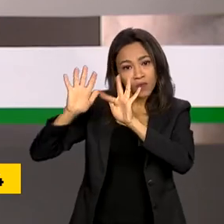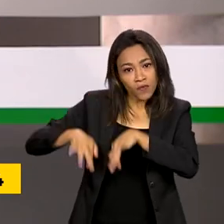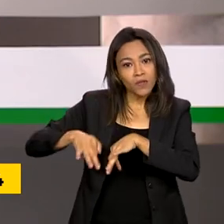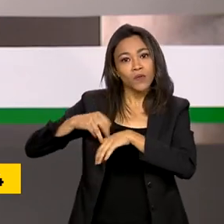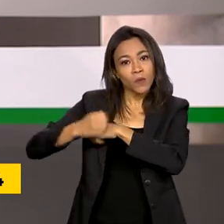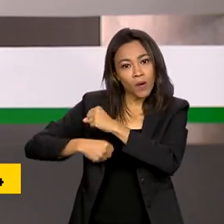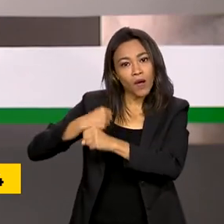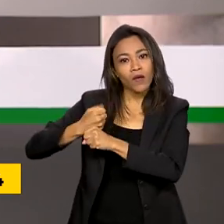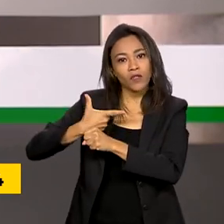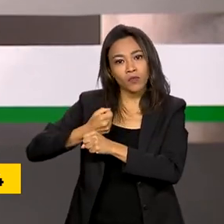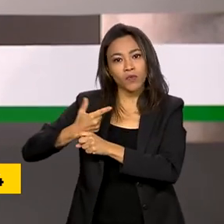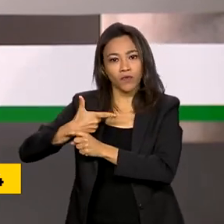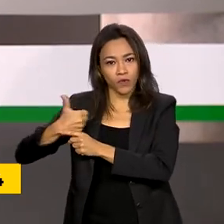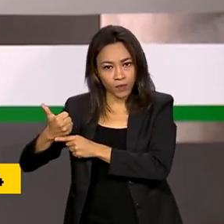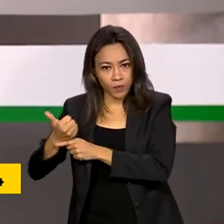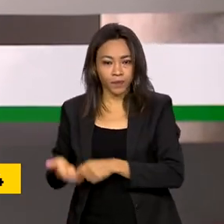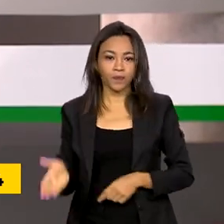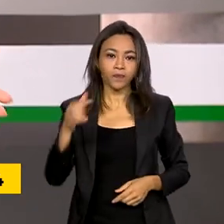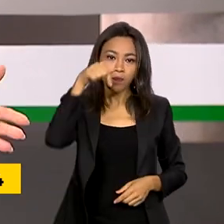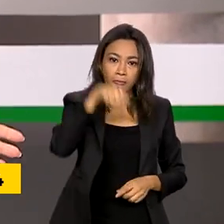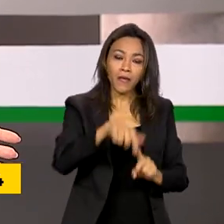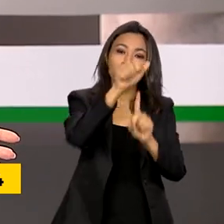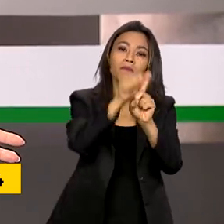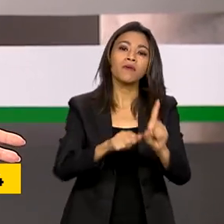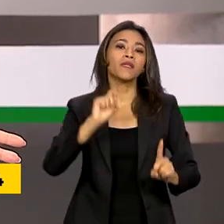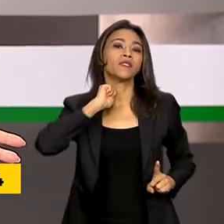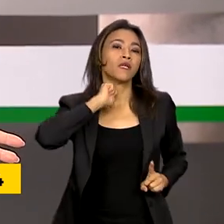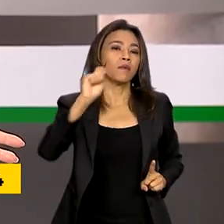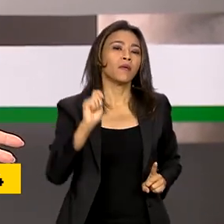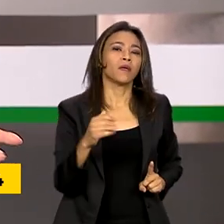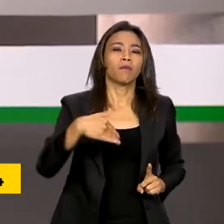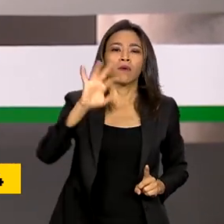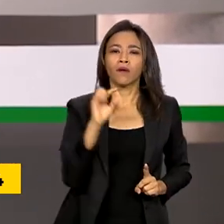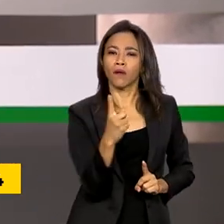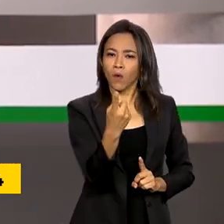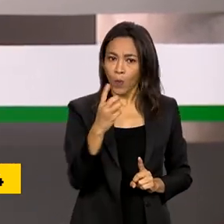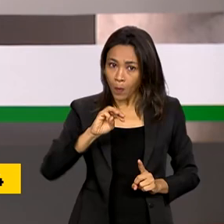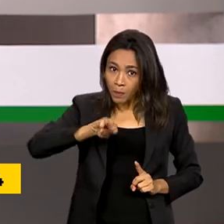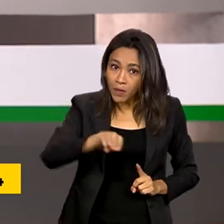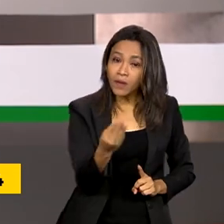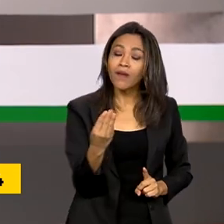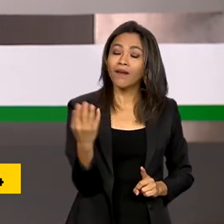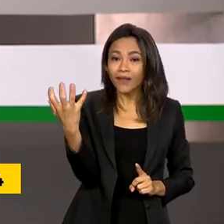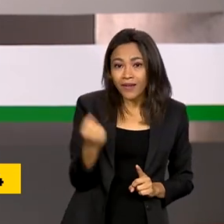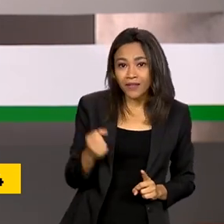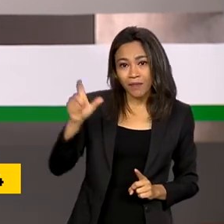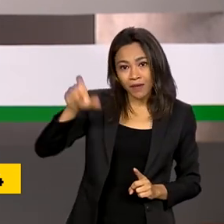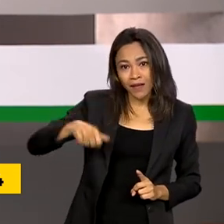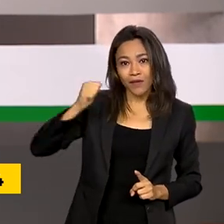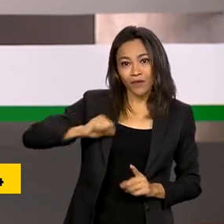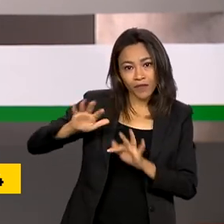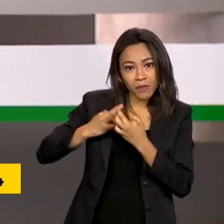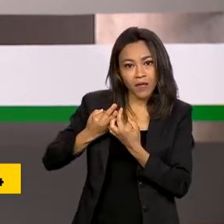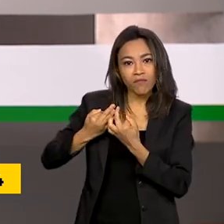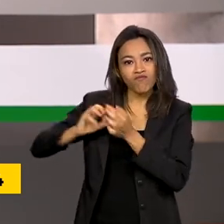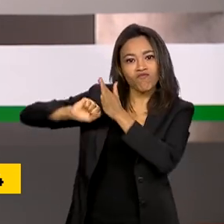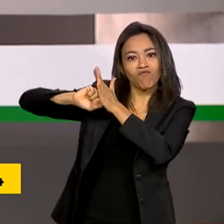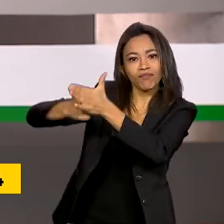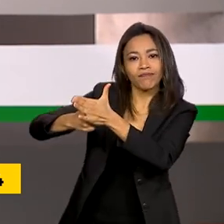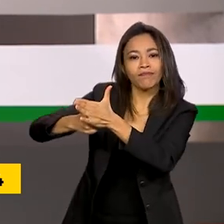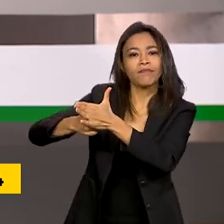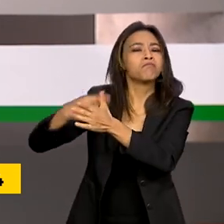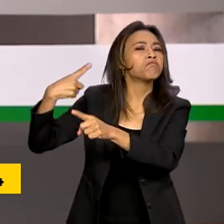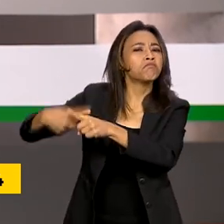Neste mês de abril, mais de um milhão de beneficiários do Bolsa Família tiveram o pagamento bloqueado para que sejam